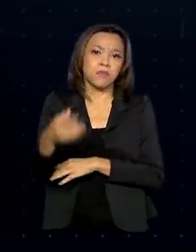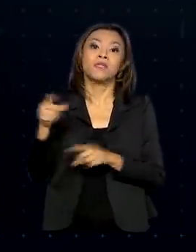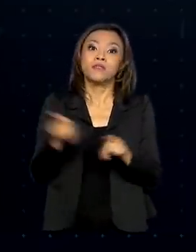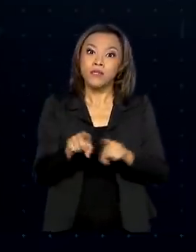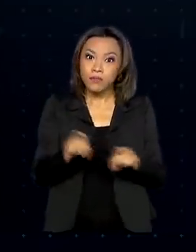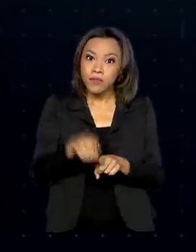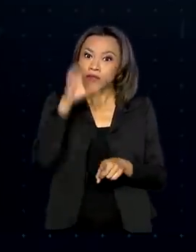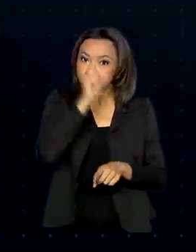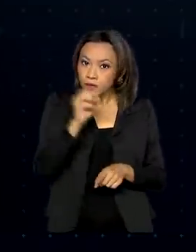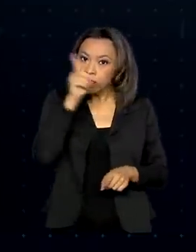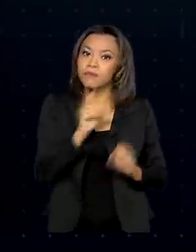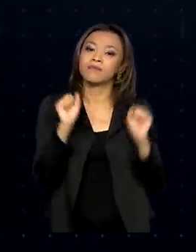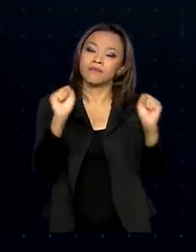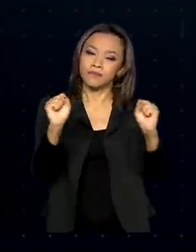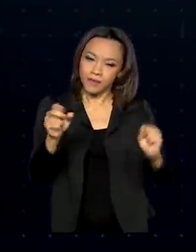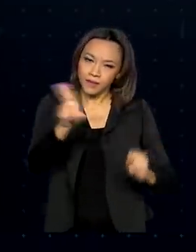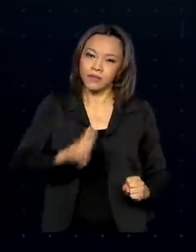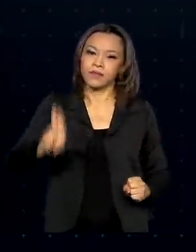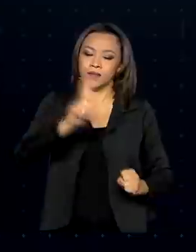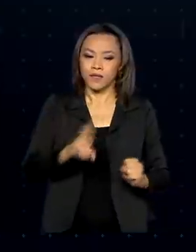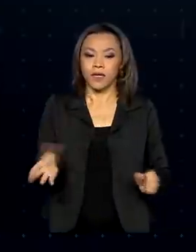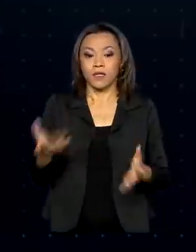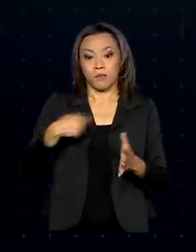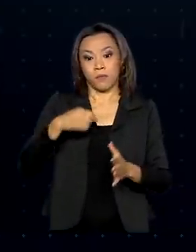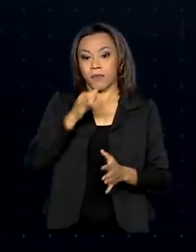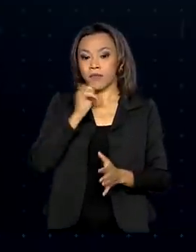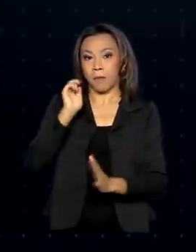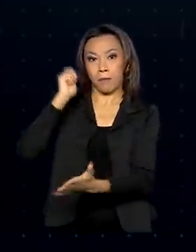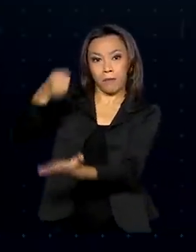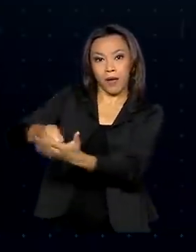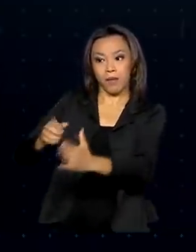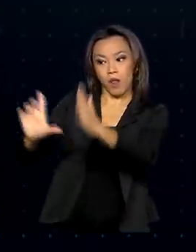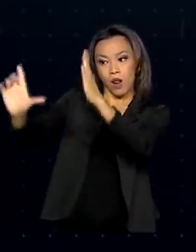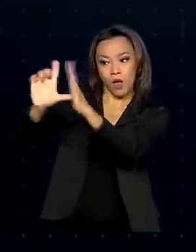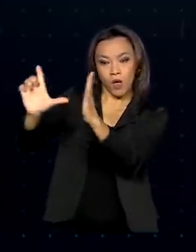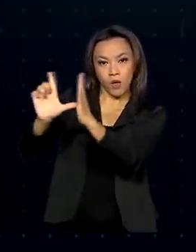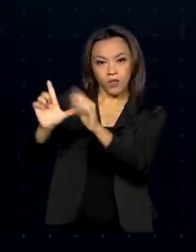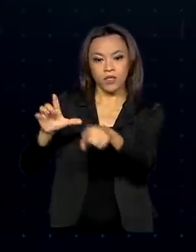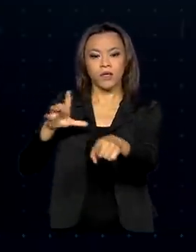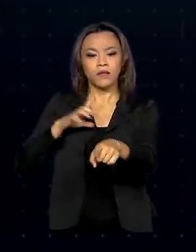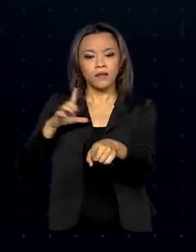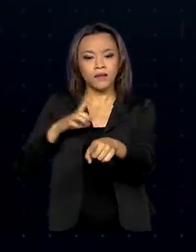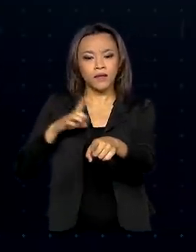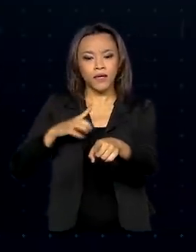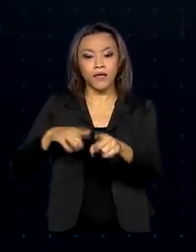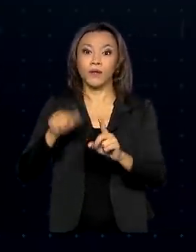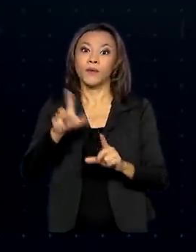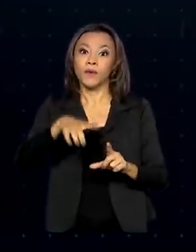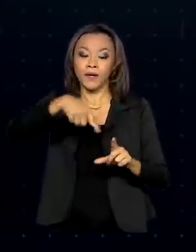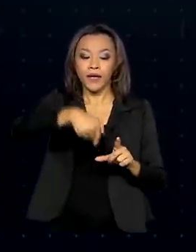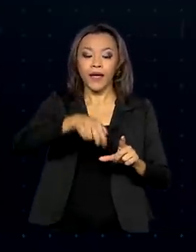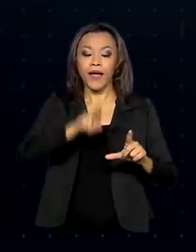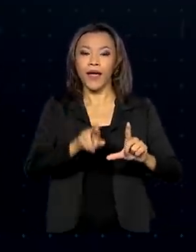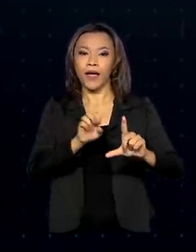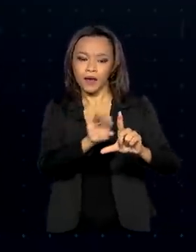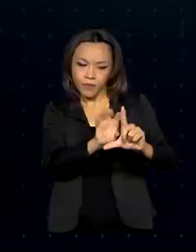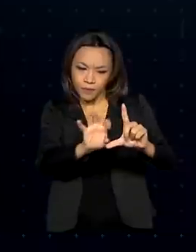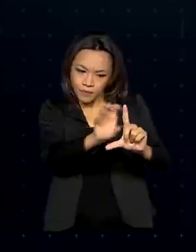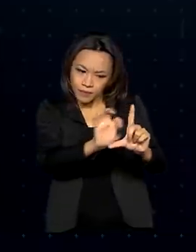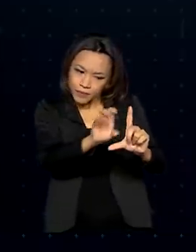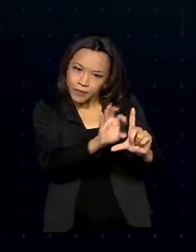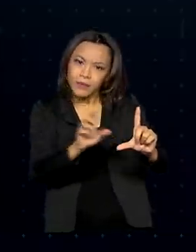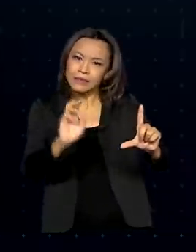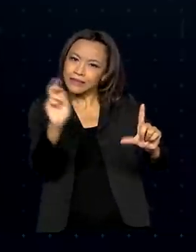fins de semana. Para pagamento numa loja, o PIX lê um QR Code ou QR Code e a